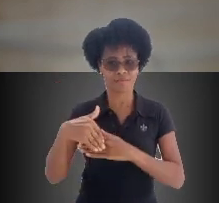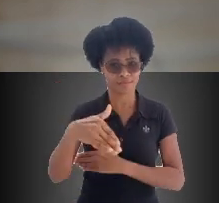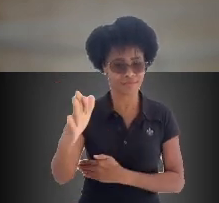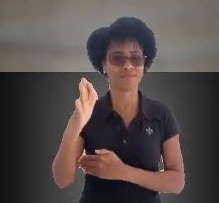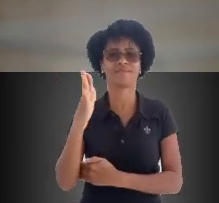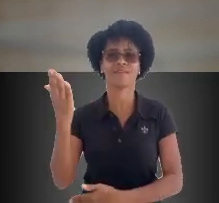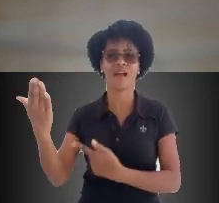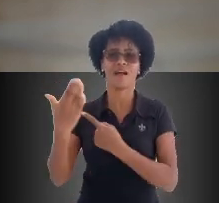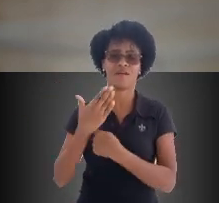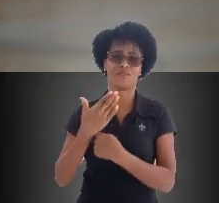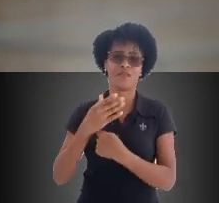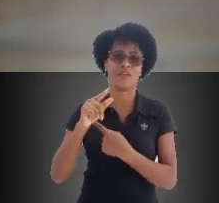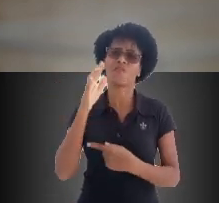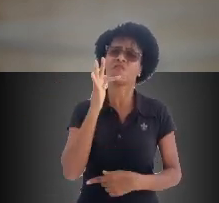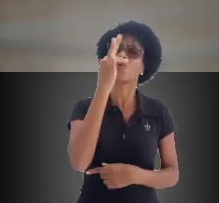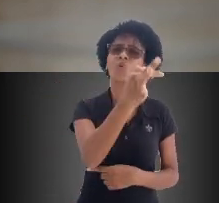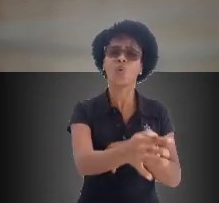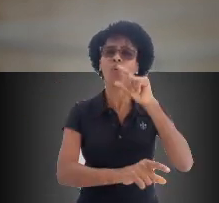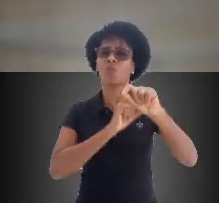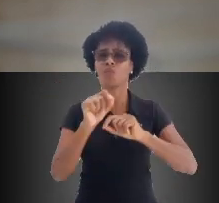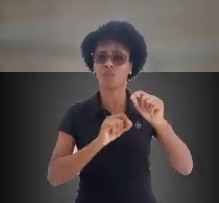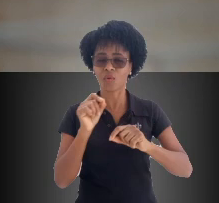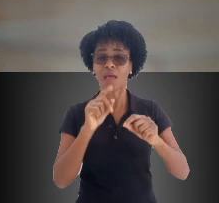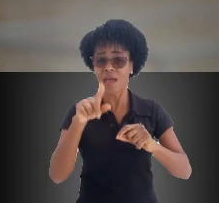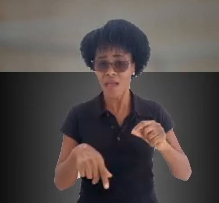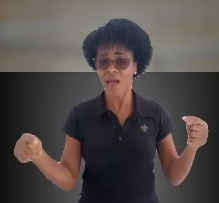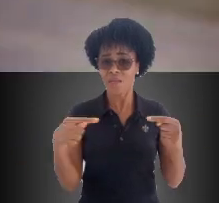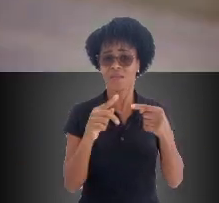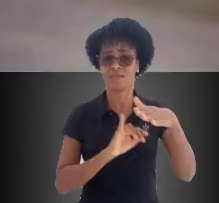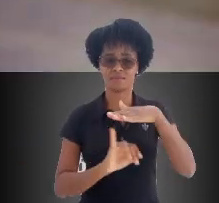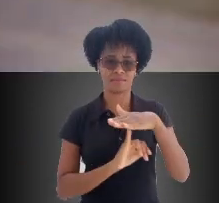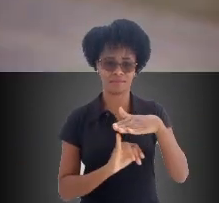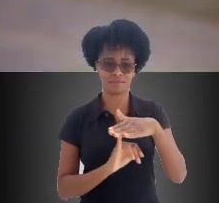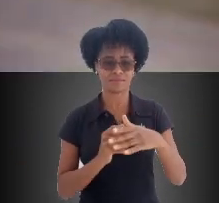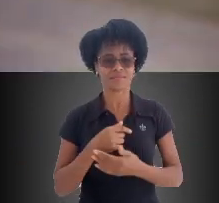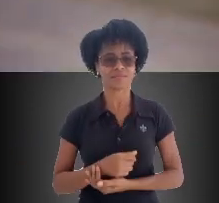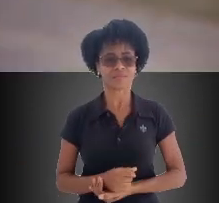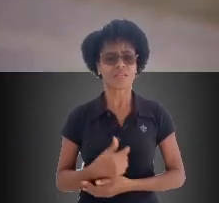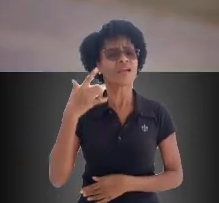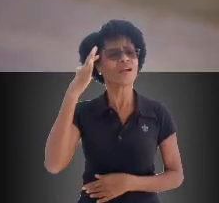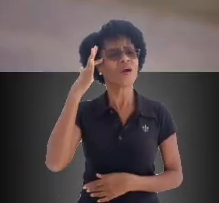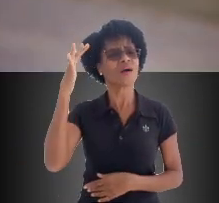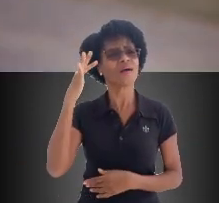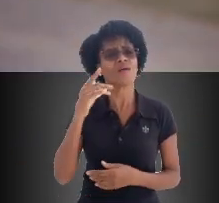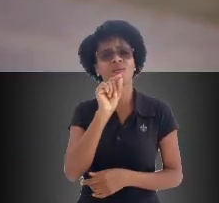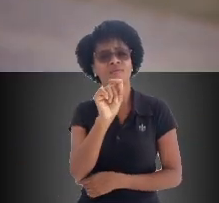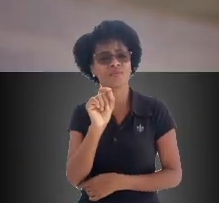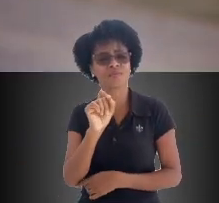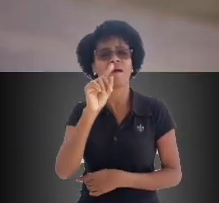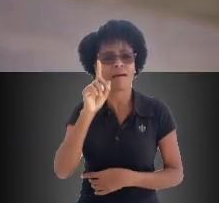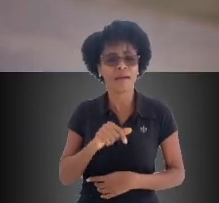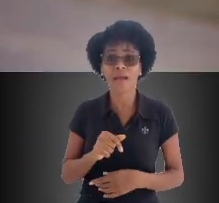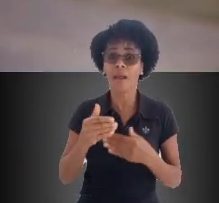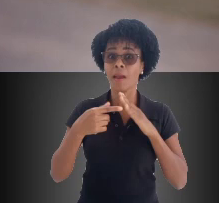contribuir bastante para o futuro da nossa instituição. O que eu acho muito importante é a